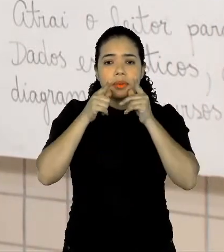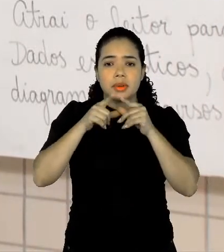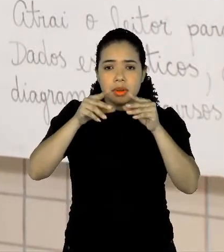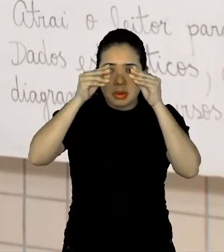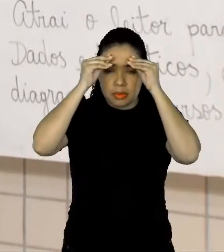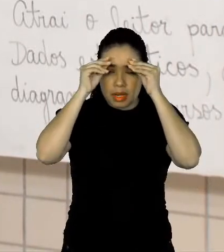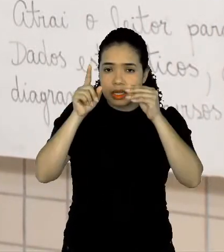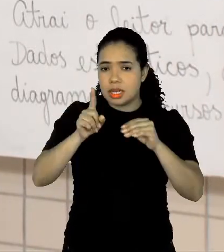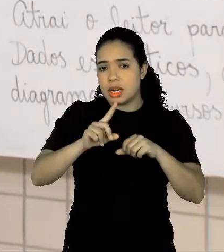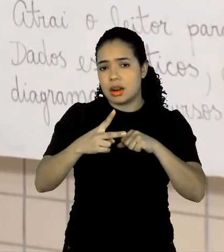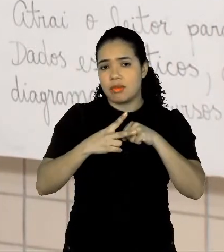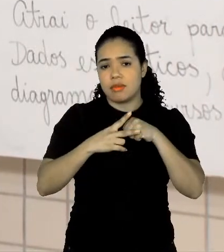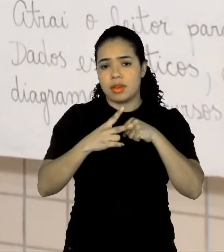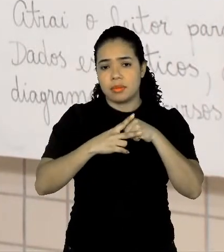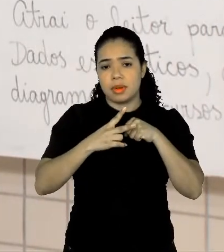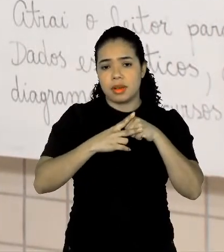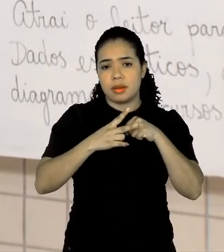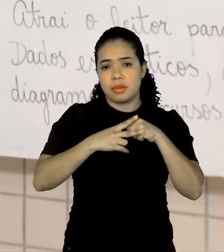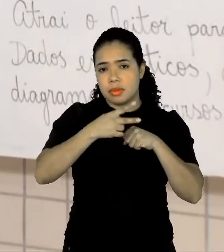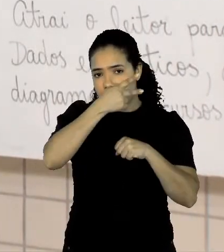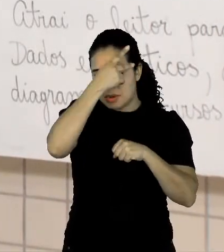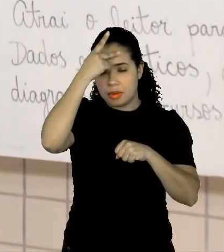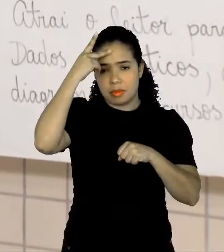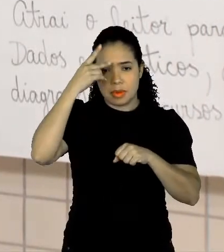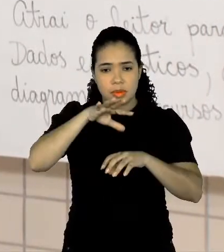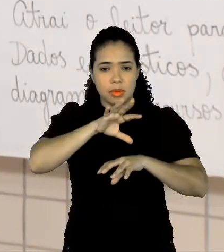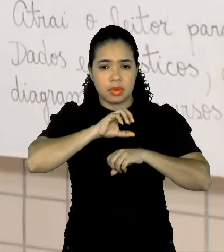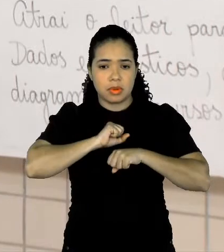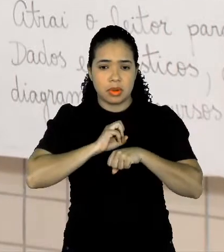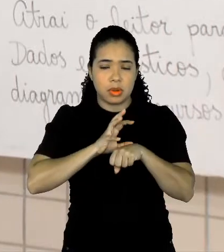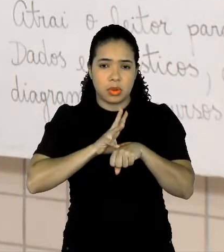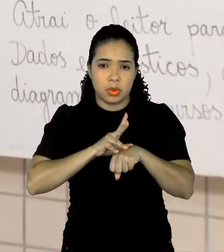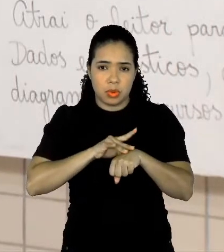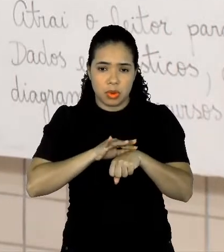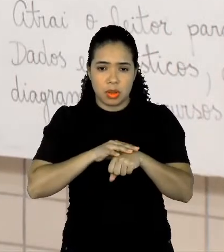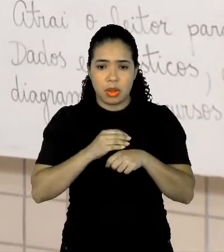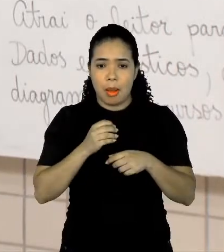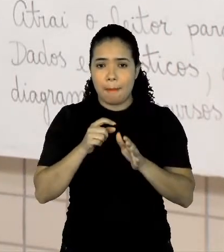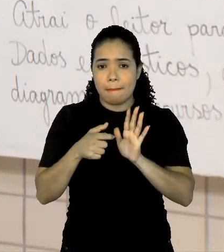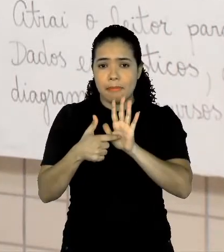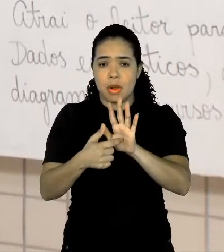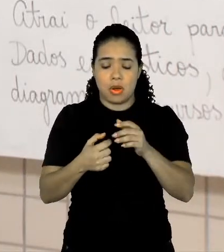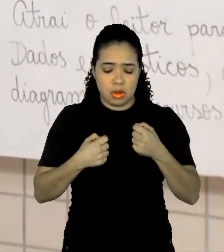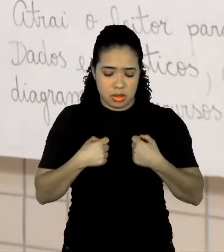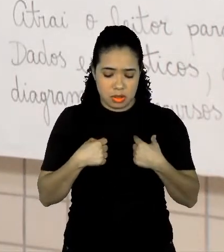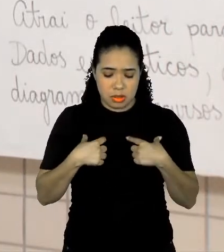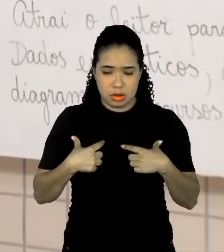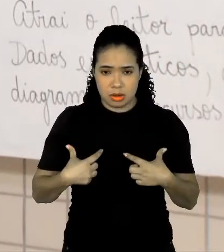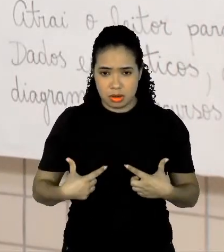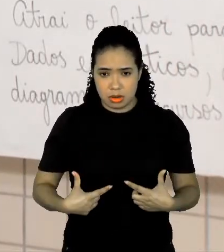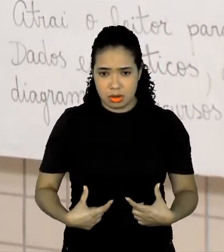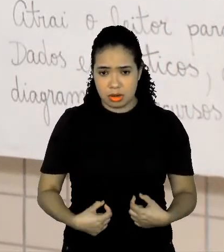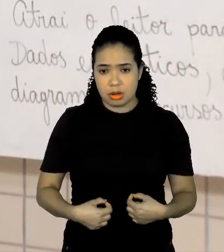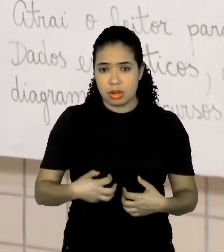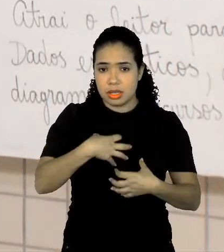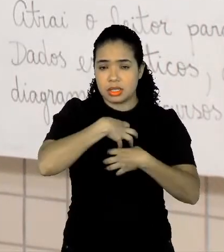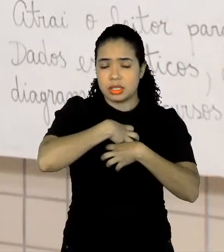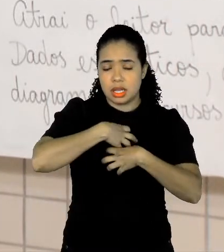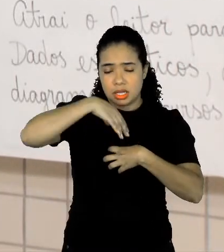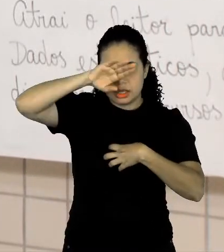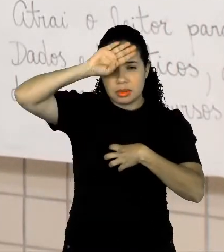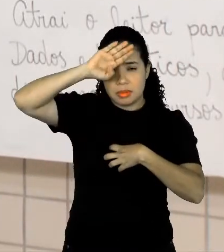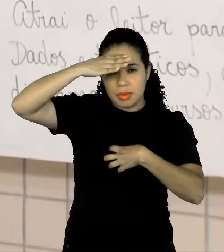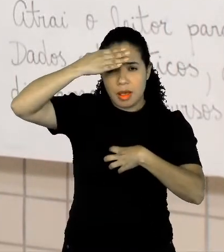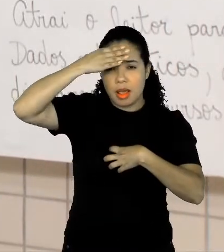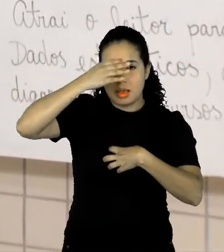não verbal de uma pessoa infectada, né, mostra o pulmão dela e olha só, a pessoa sente febre, tosse, falta